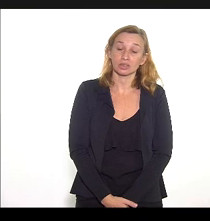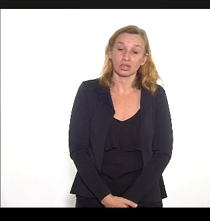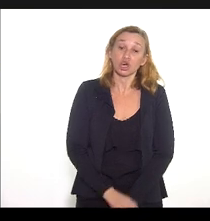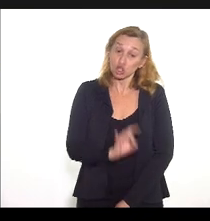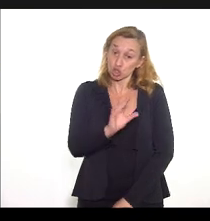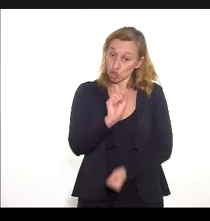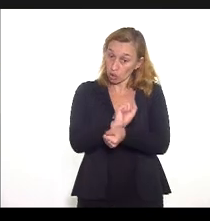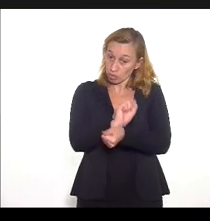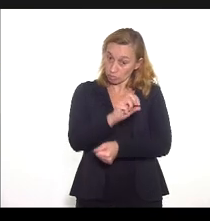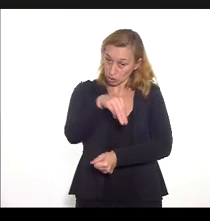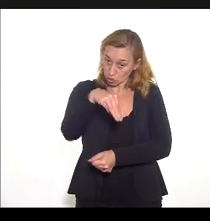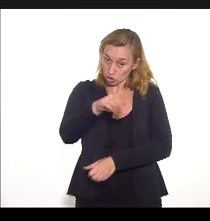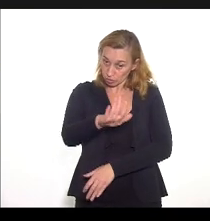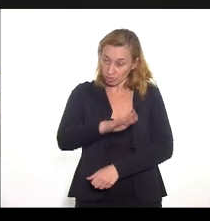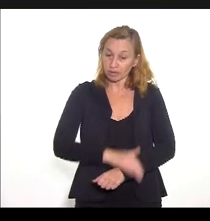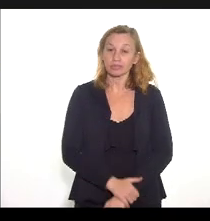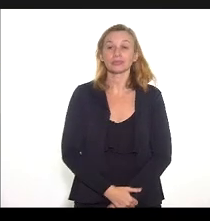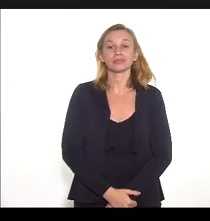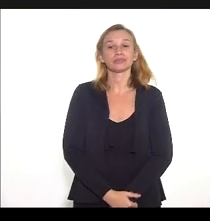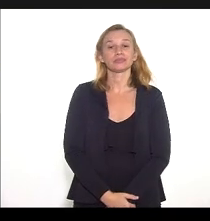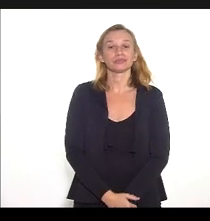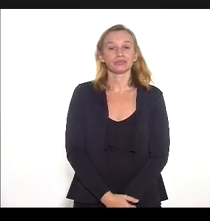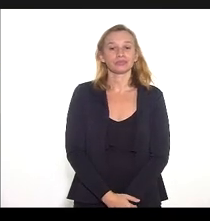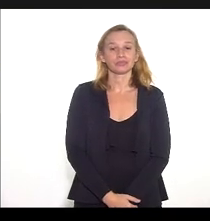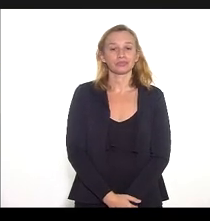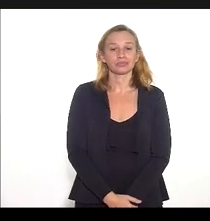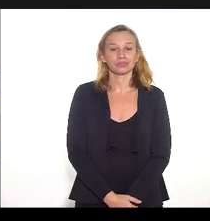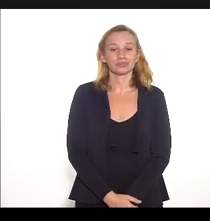Só um minuto, deputado. Tem minimizar ela. Tem que minimizar ela.